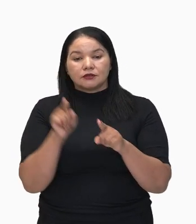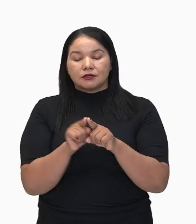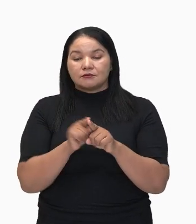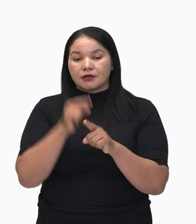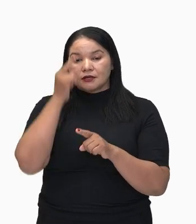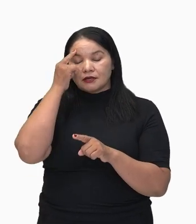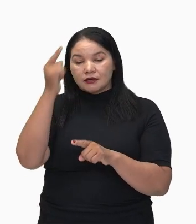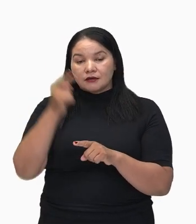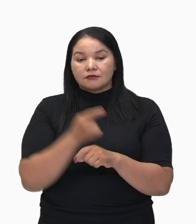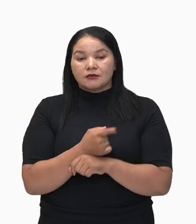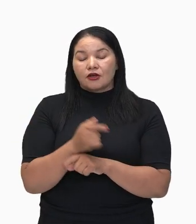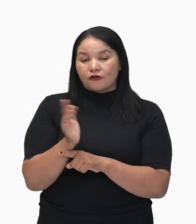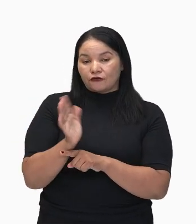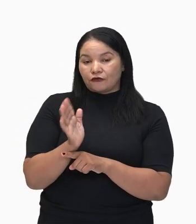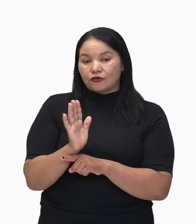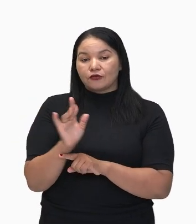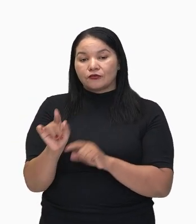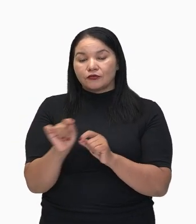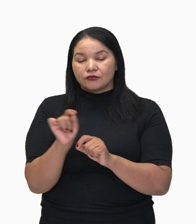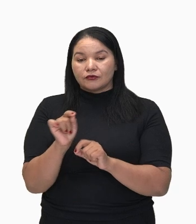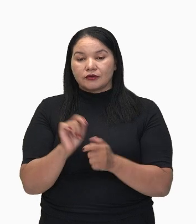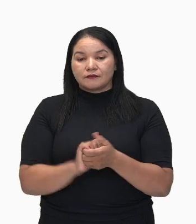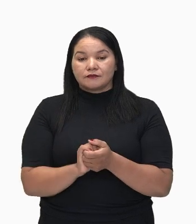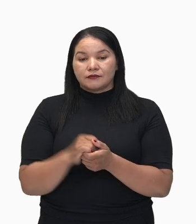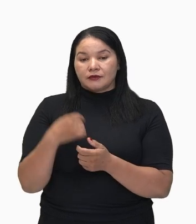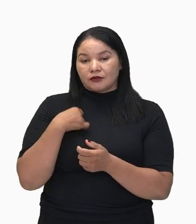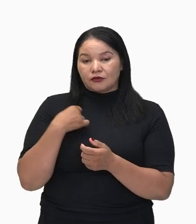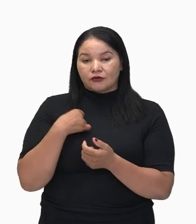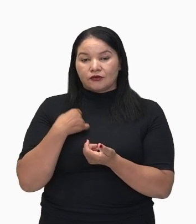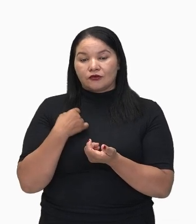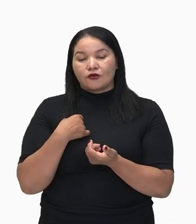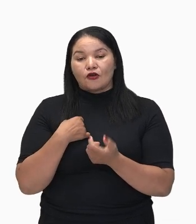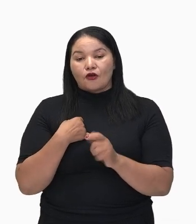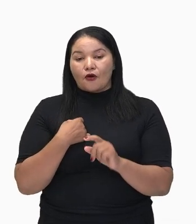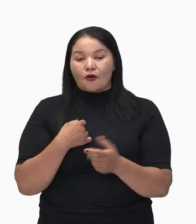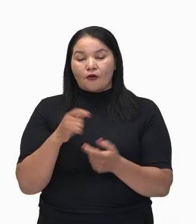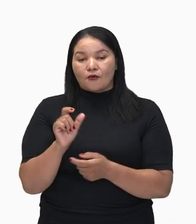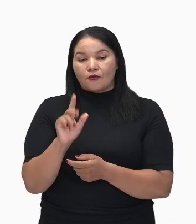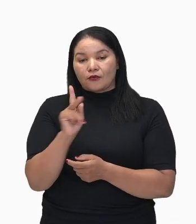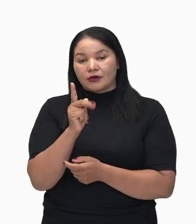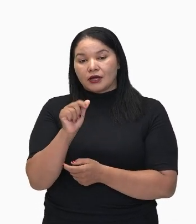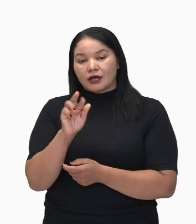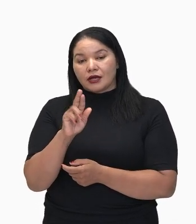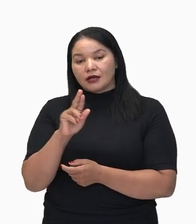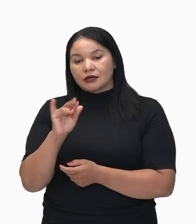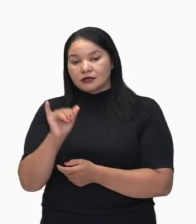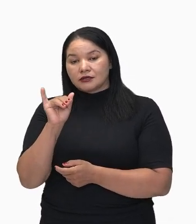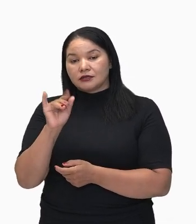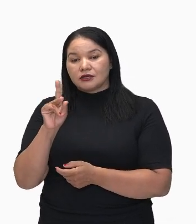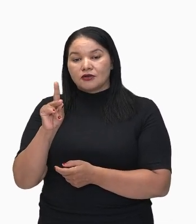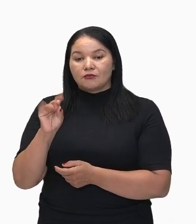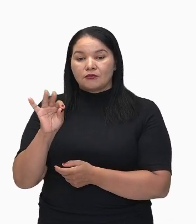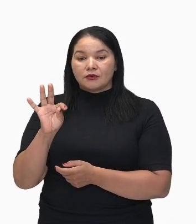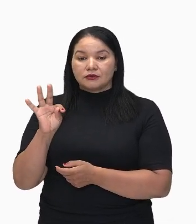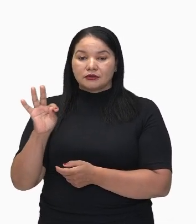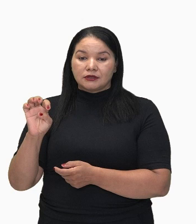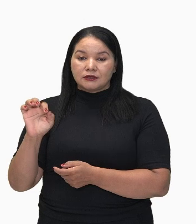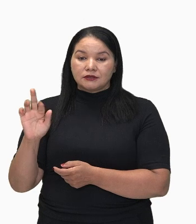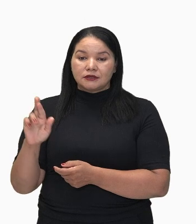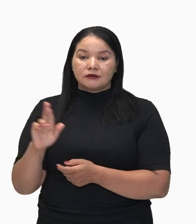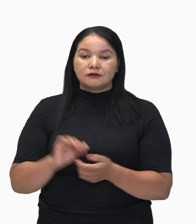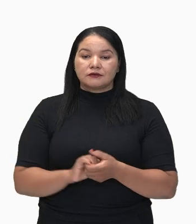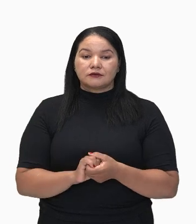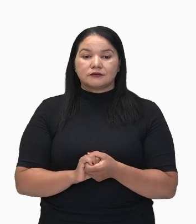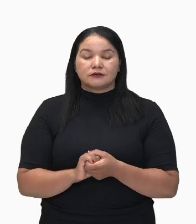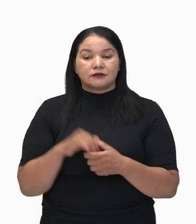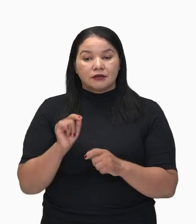filme. O traje de Harry Potter, notem aí que traz uma ideia de posse. É formada por blusão de